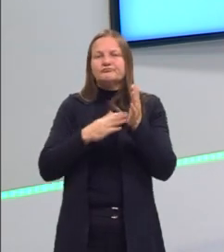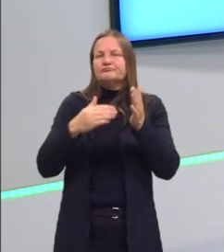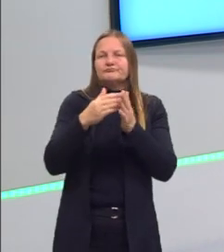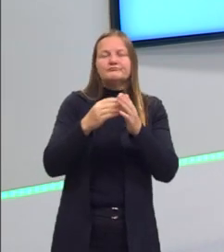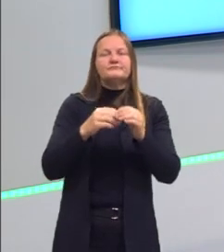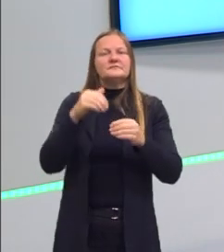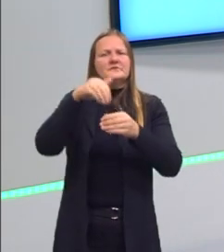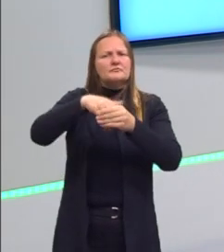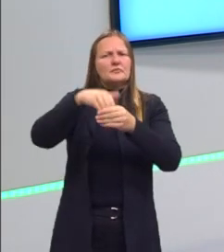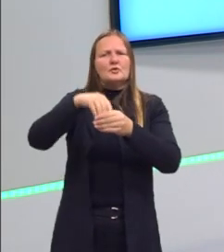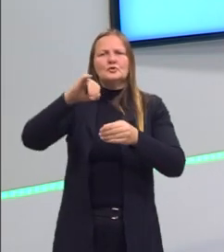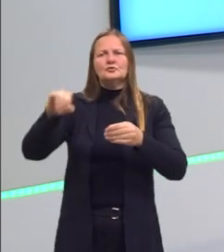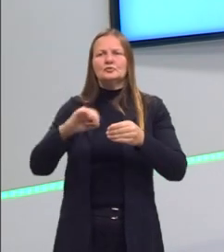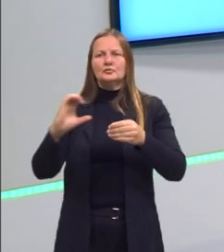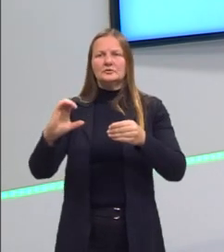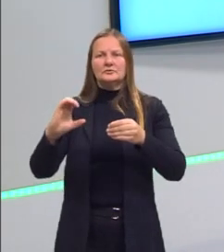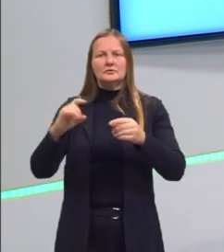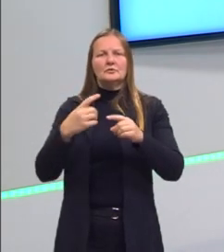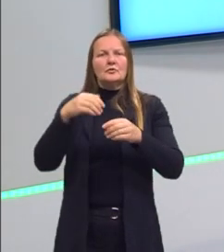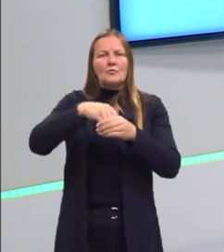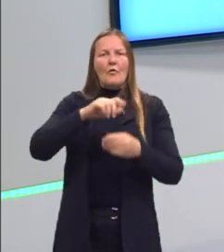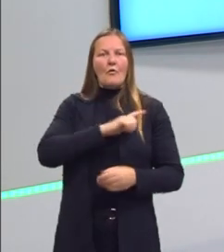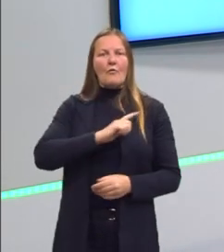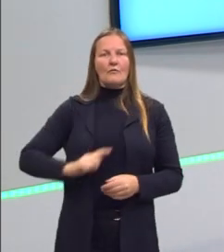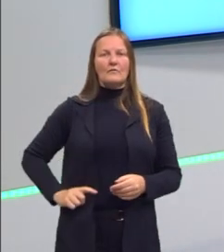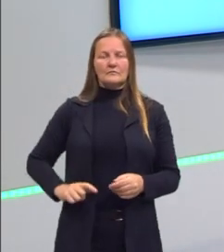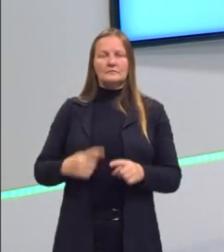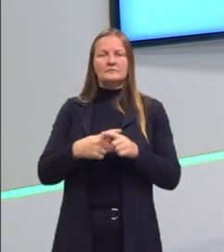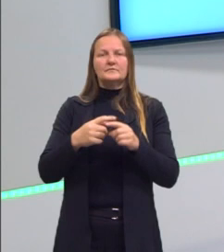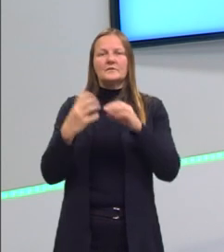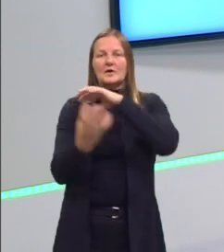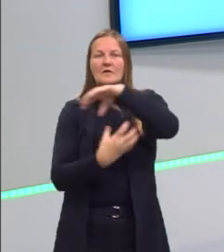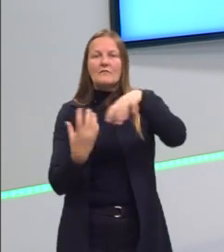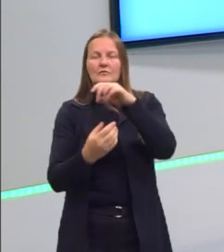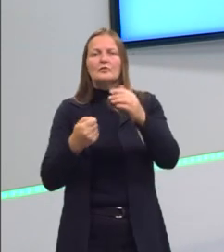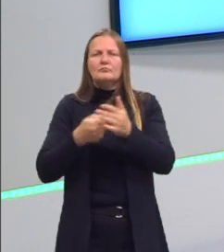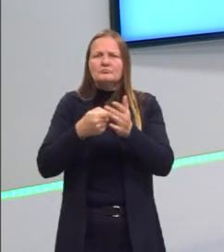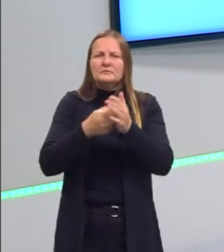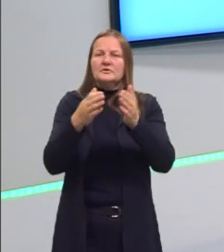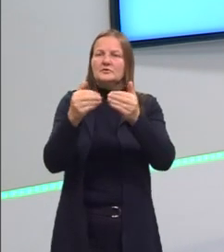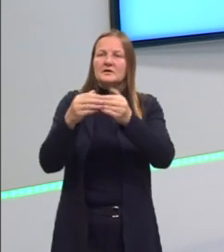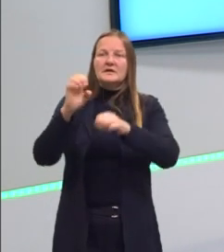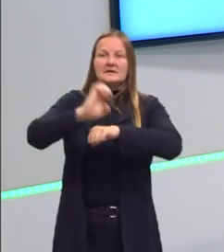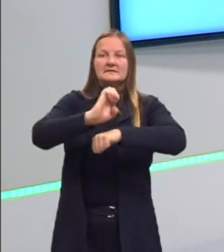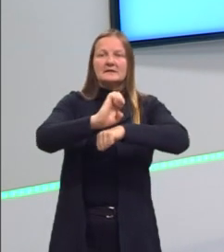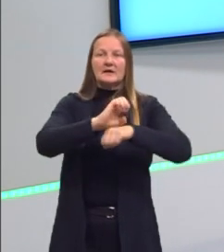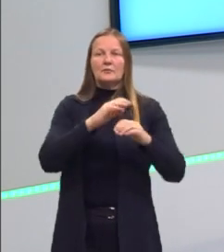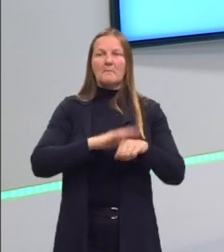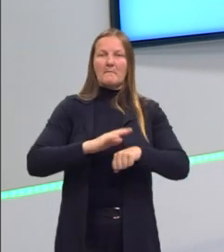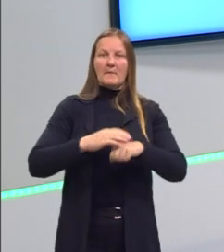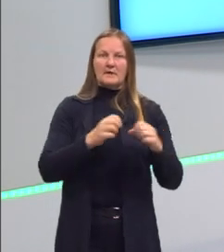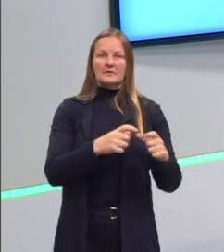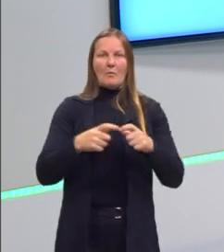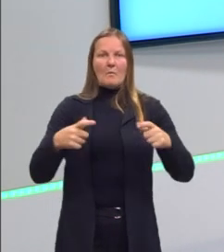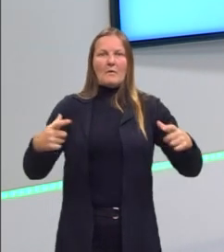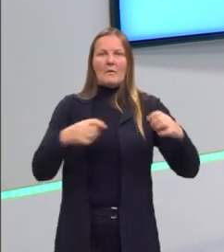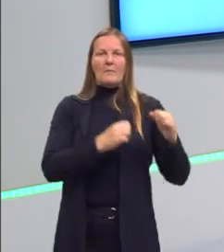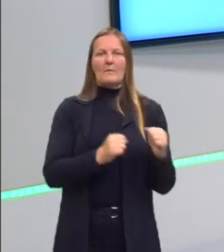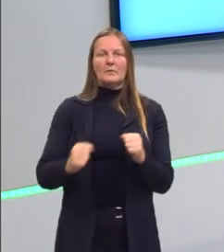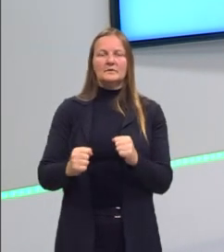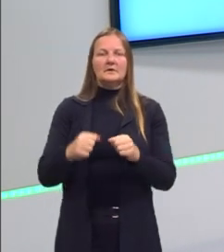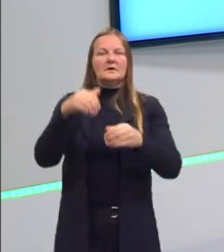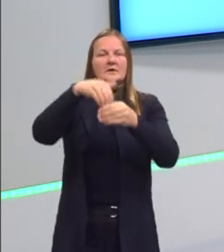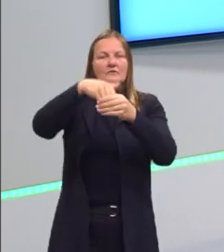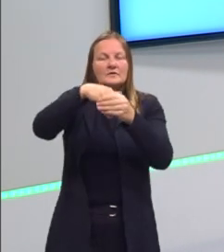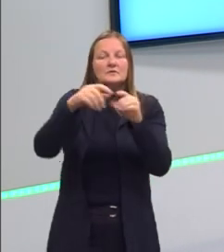se eleger como governador. E essa revolução vai tentar pedir, então, para que os estados tenham mais poder, para que as eleições sejam mais